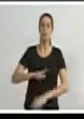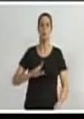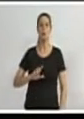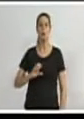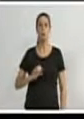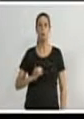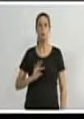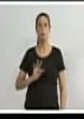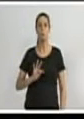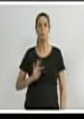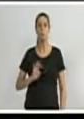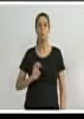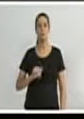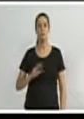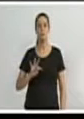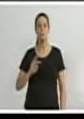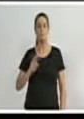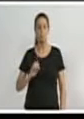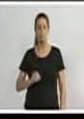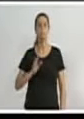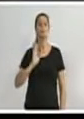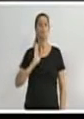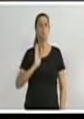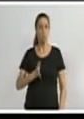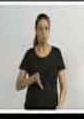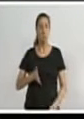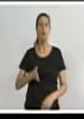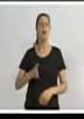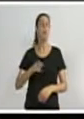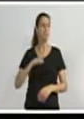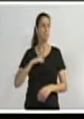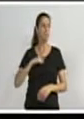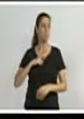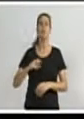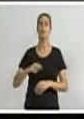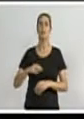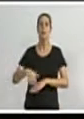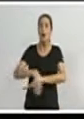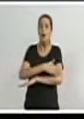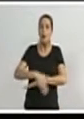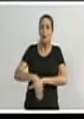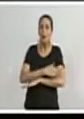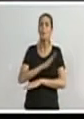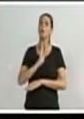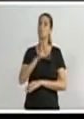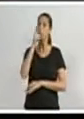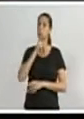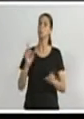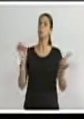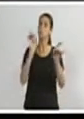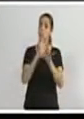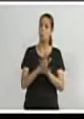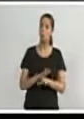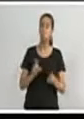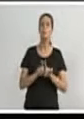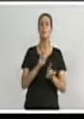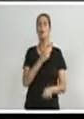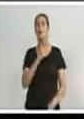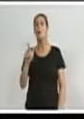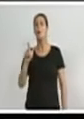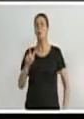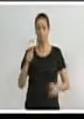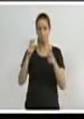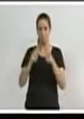Grasmuc, toda a expansão do Loteamento Grasmuc já está atendida. Também pude acompanhar,